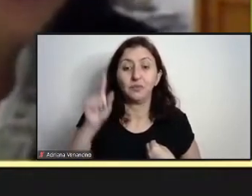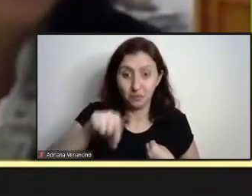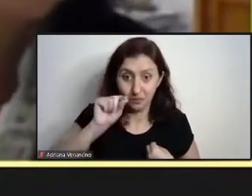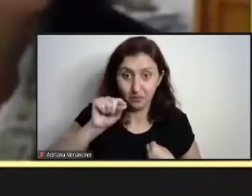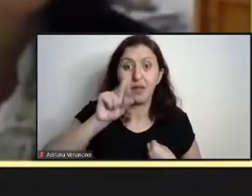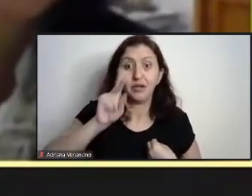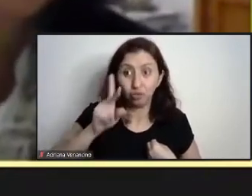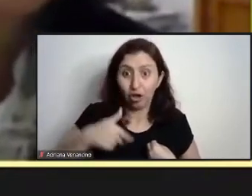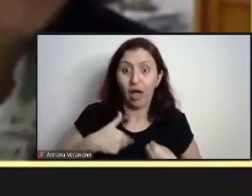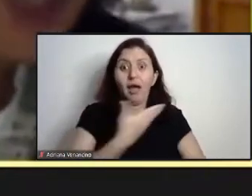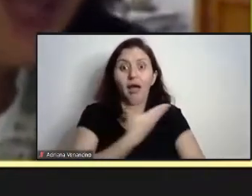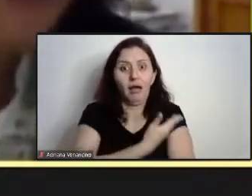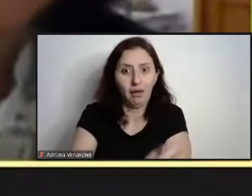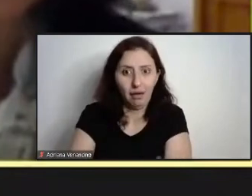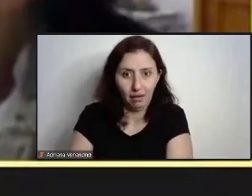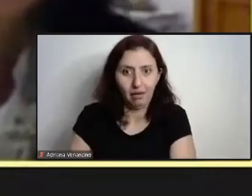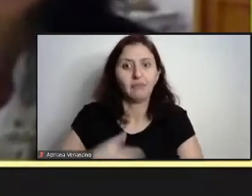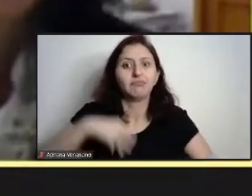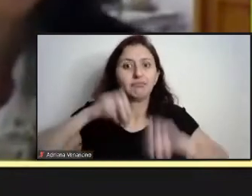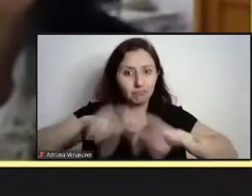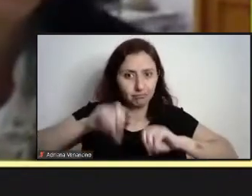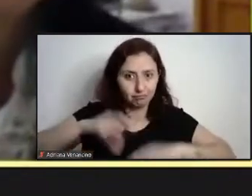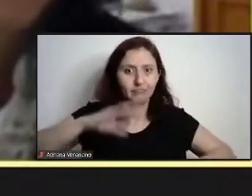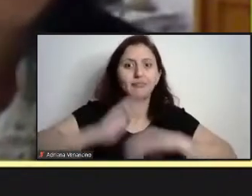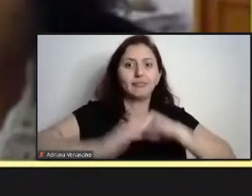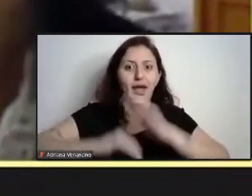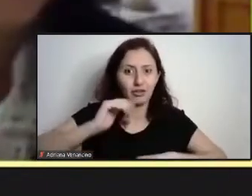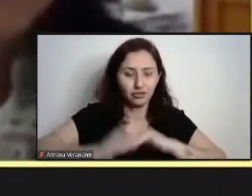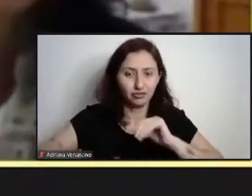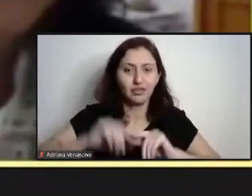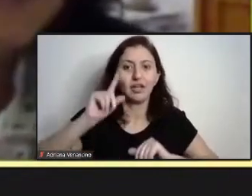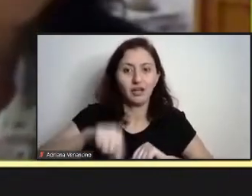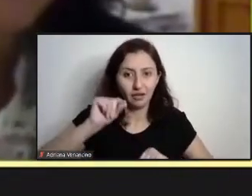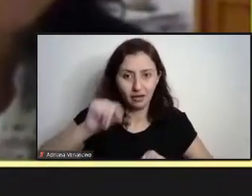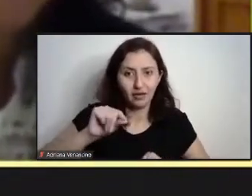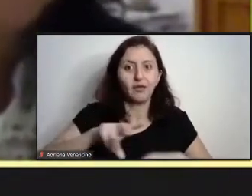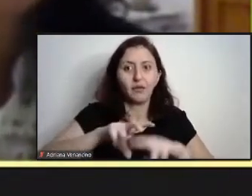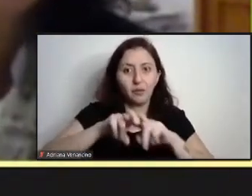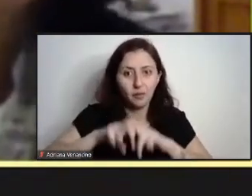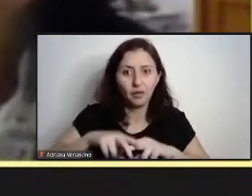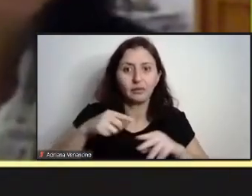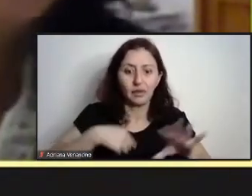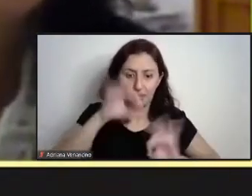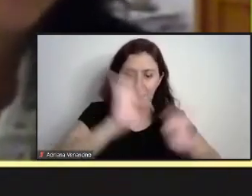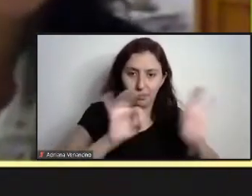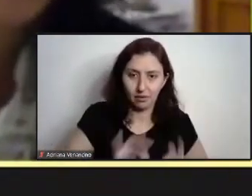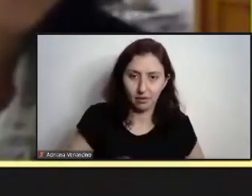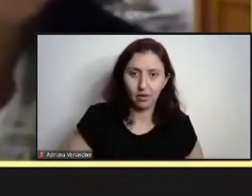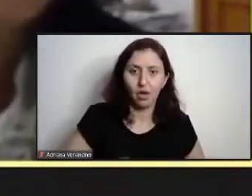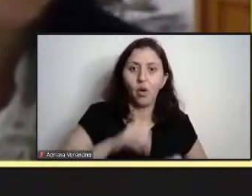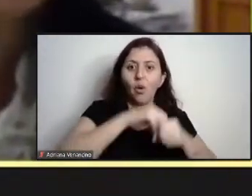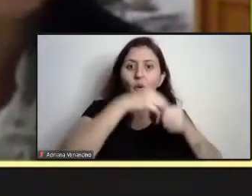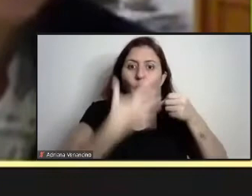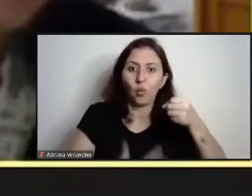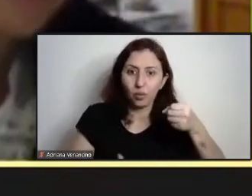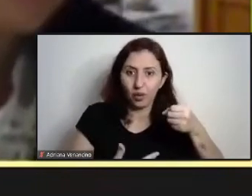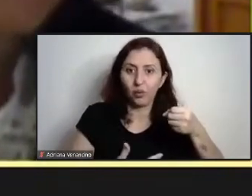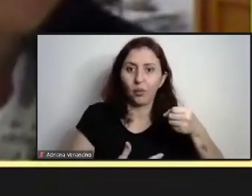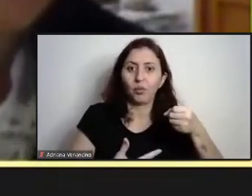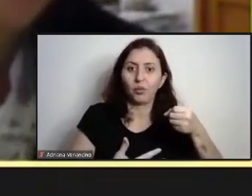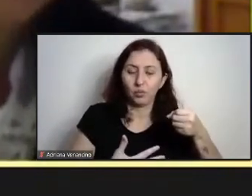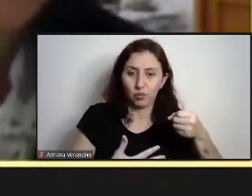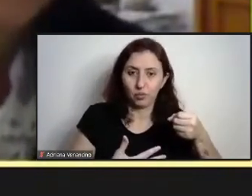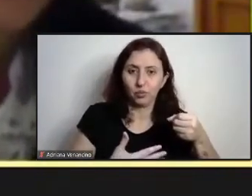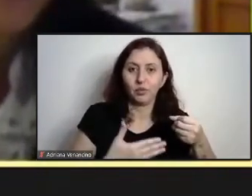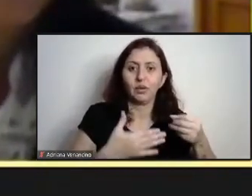mesmo acostumada com atividades nessa modalidade de ter que transformar conteúdos que se